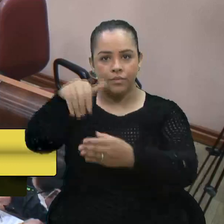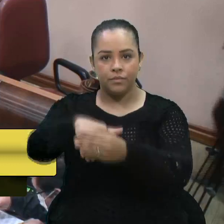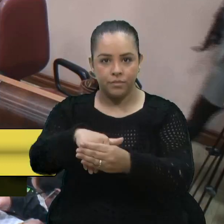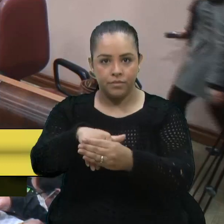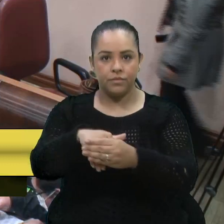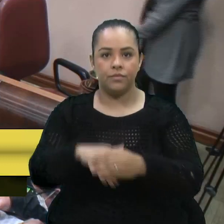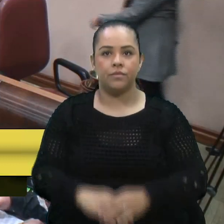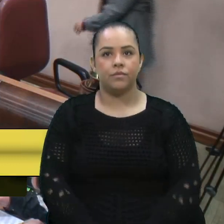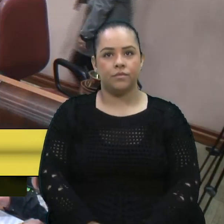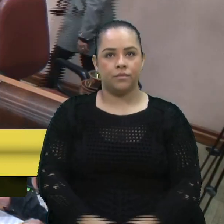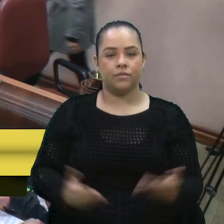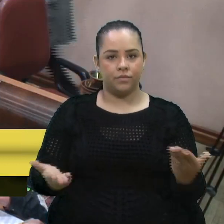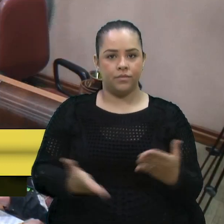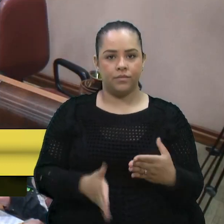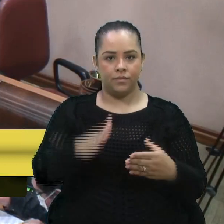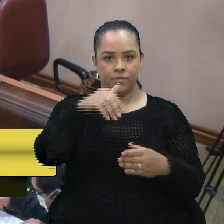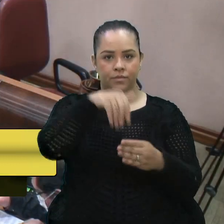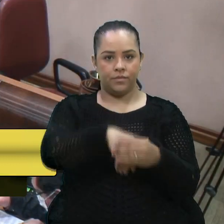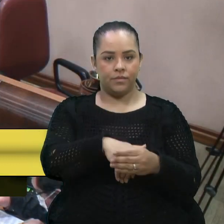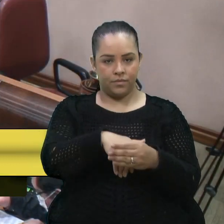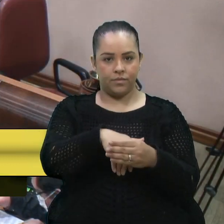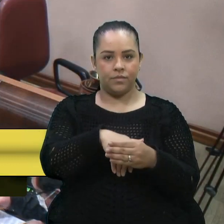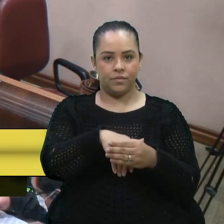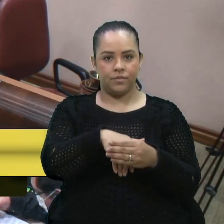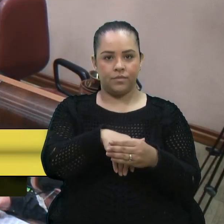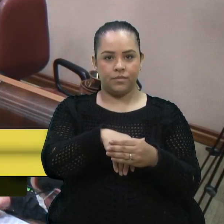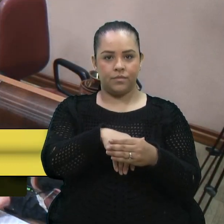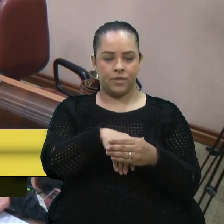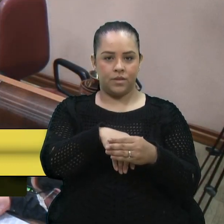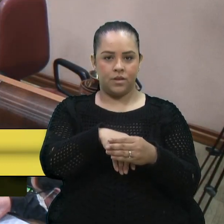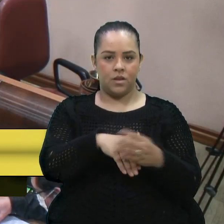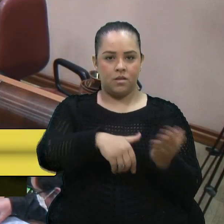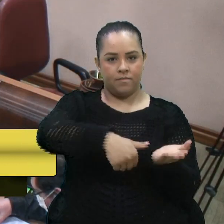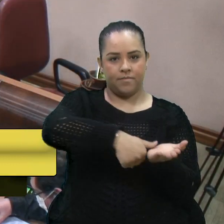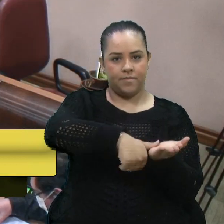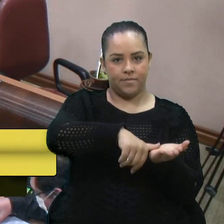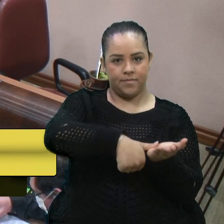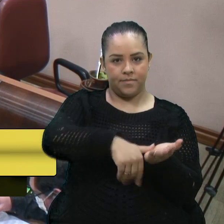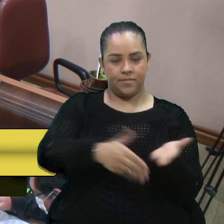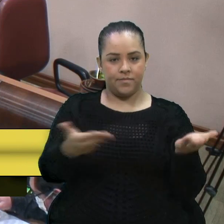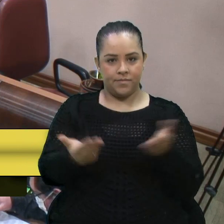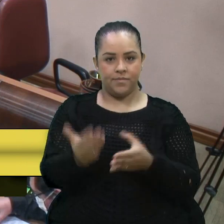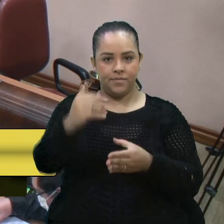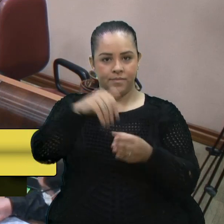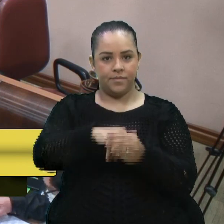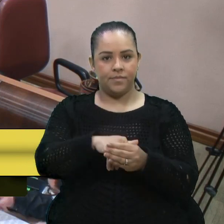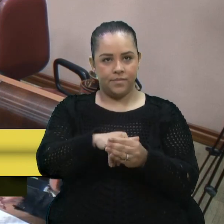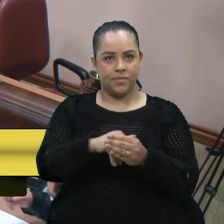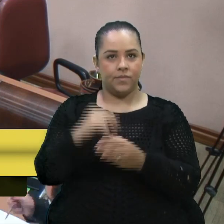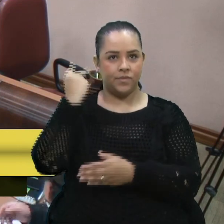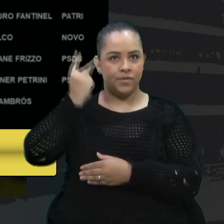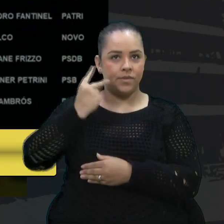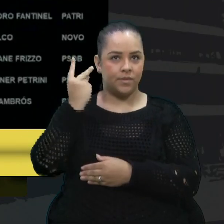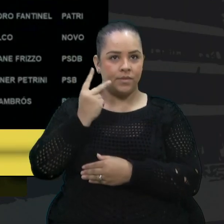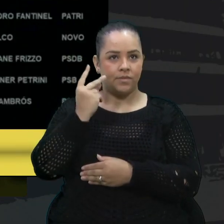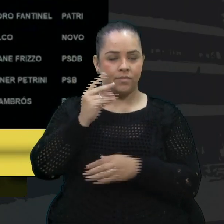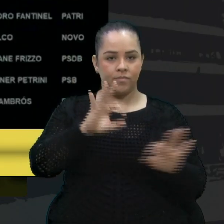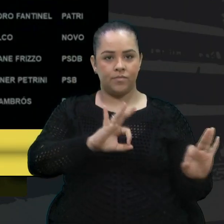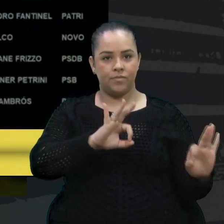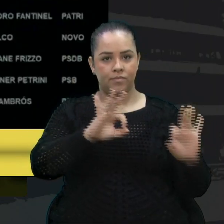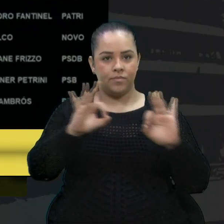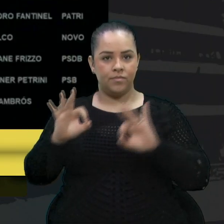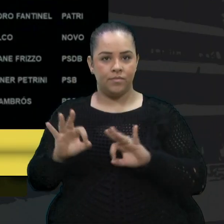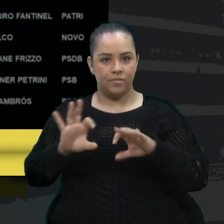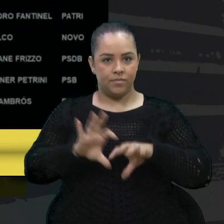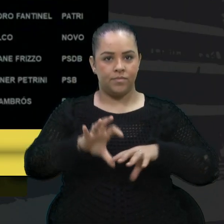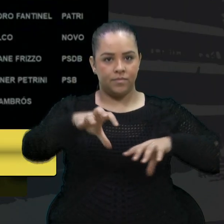Passamos ao registro dos votos no Terminal Eletrônico. Passamos ao registro dos votos dos vereadores que acompanham remotamente